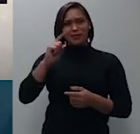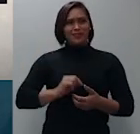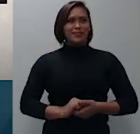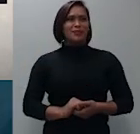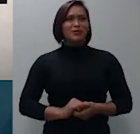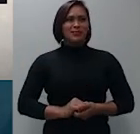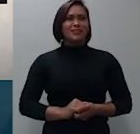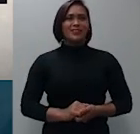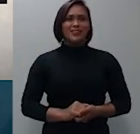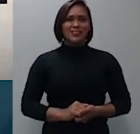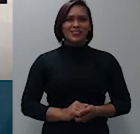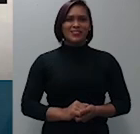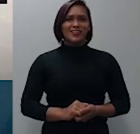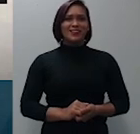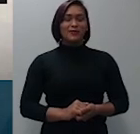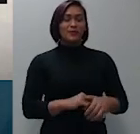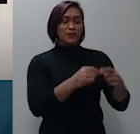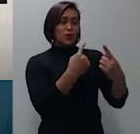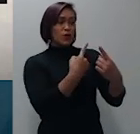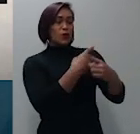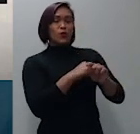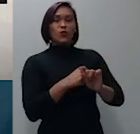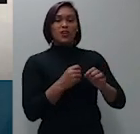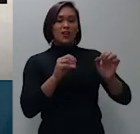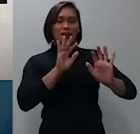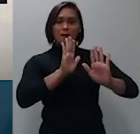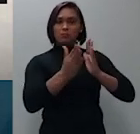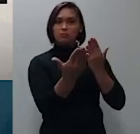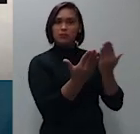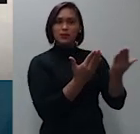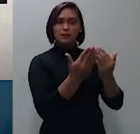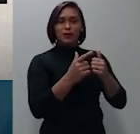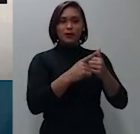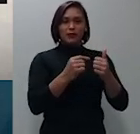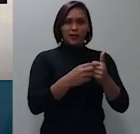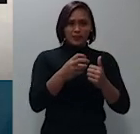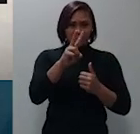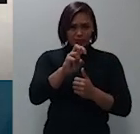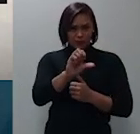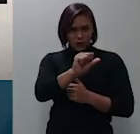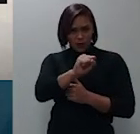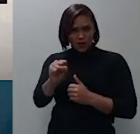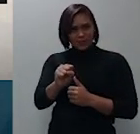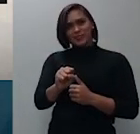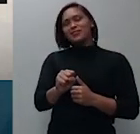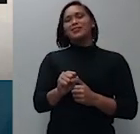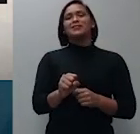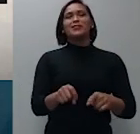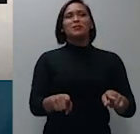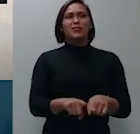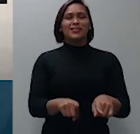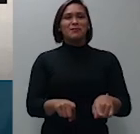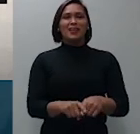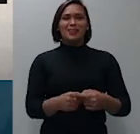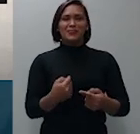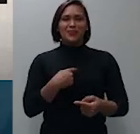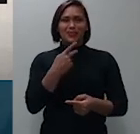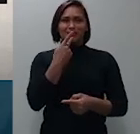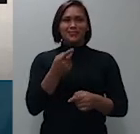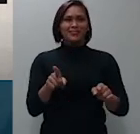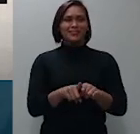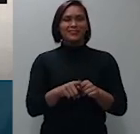contrasta, o que contrasta com o disposto no artigo 52.2, 52.2, da 7.358,